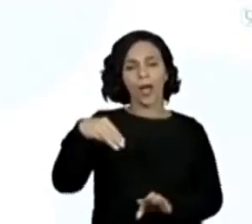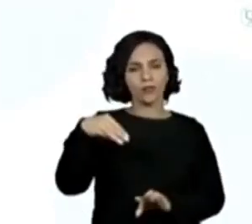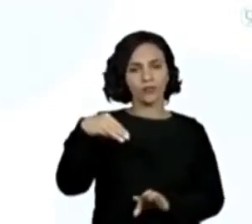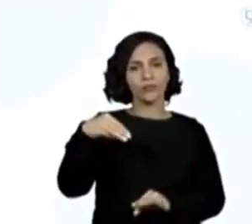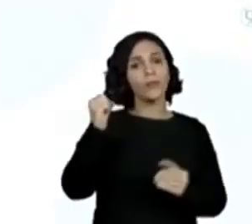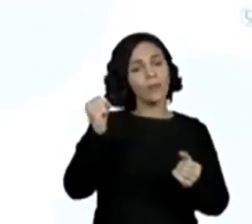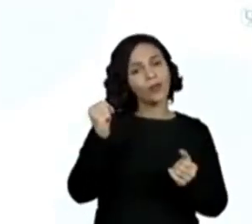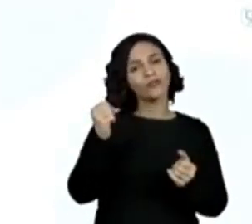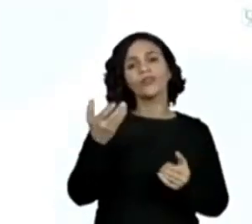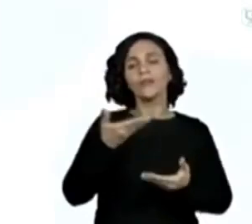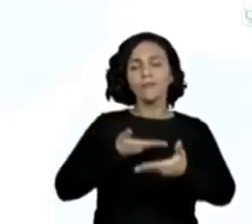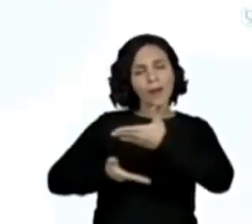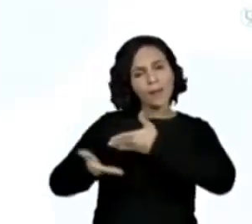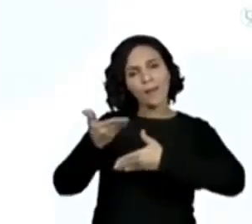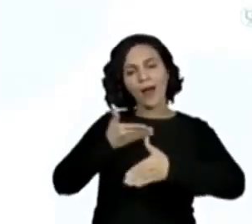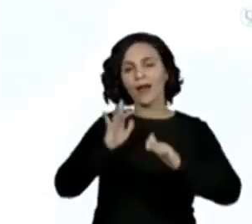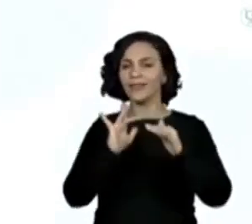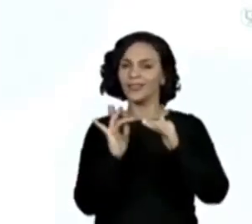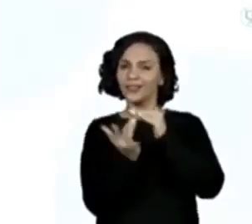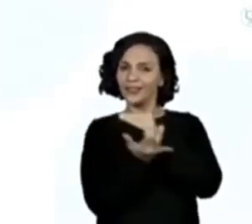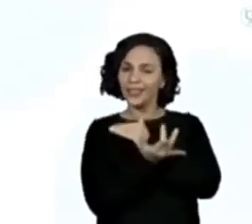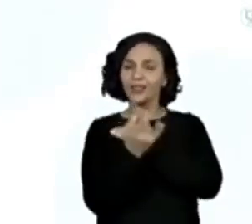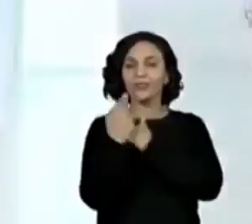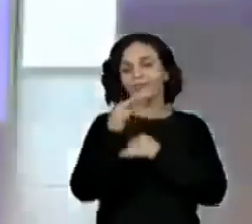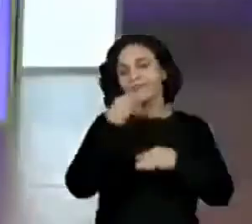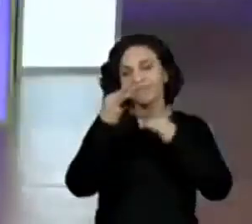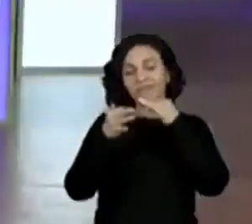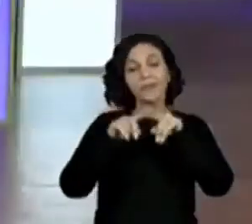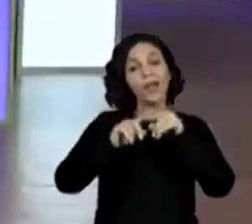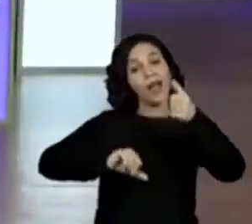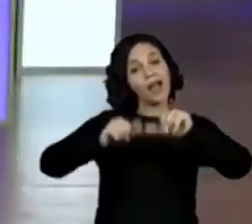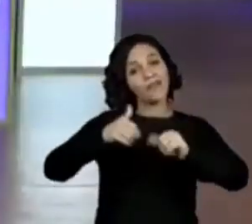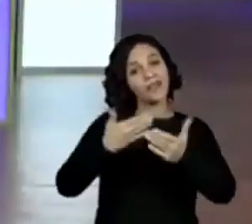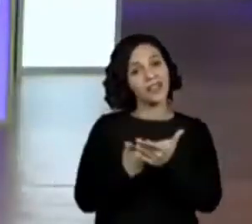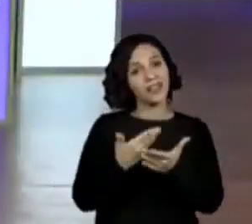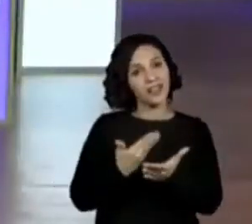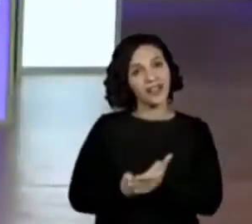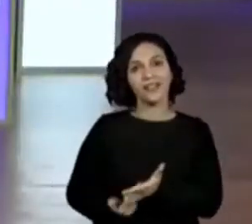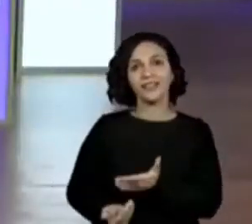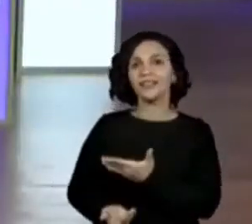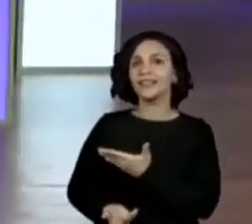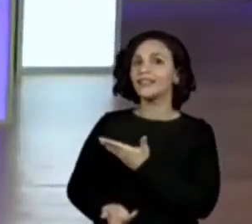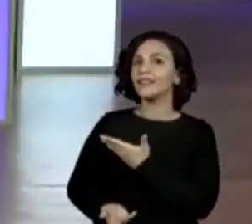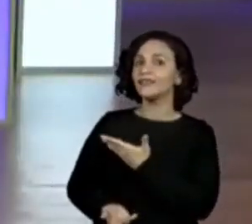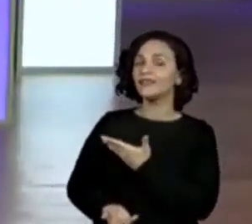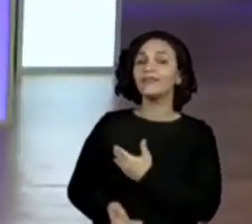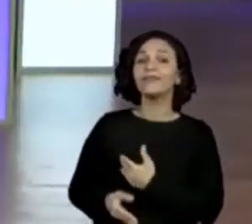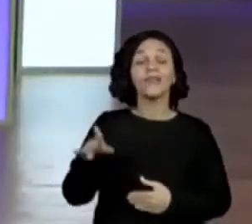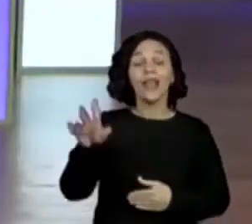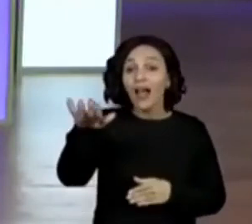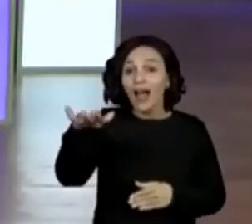Compartilhem com a gente nas redes sociais. Avaliem a nossa aula. Professora Fran,